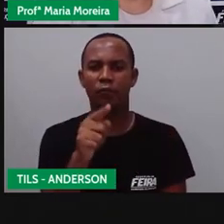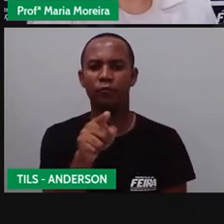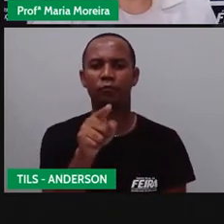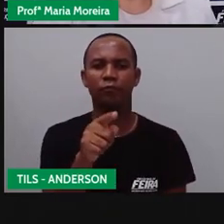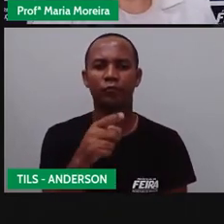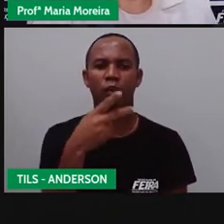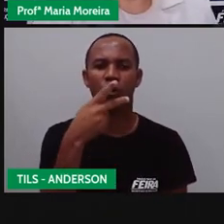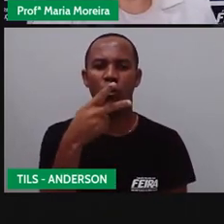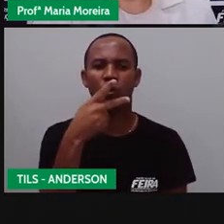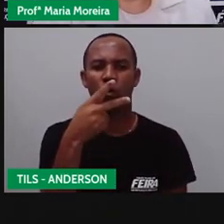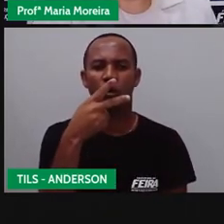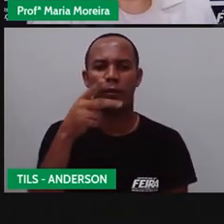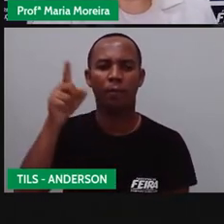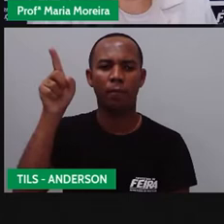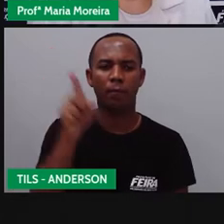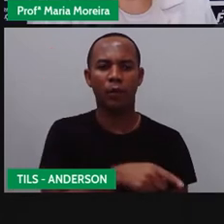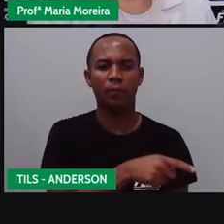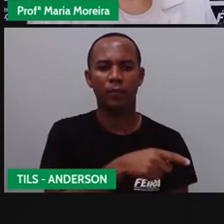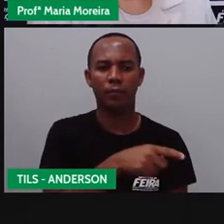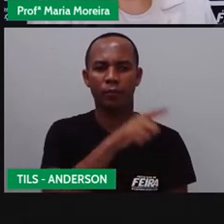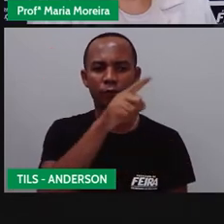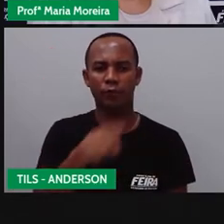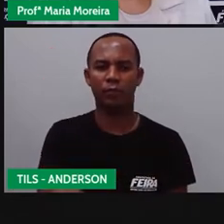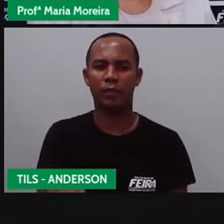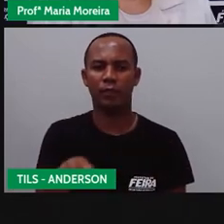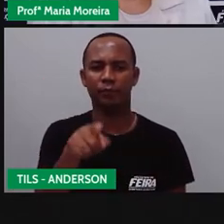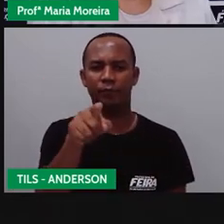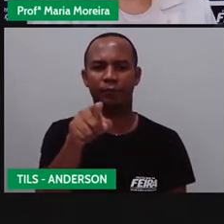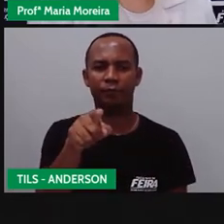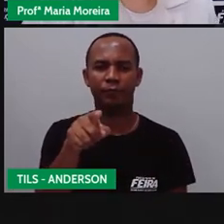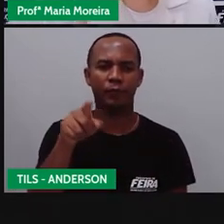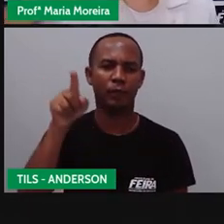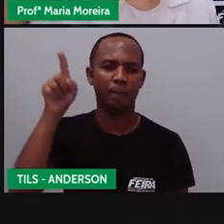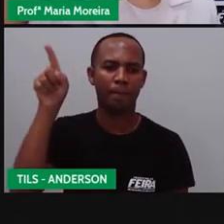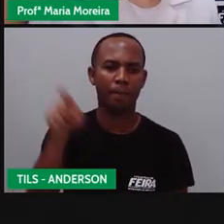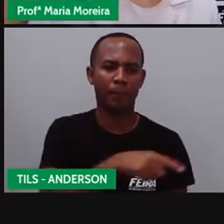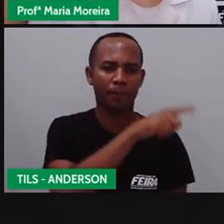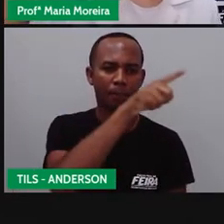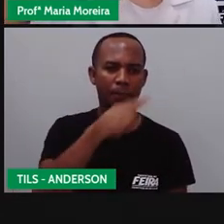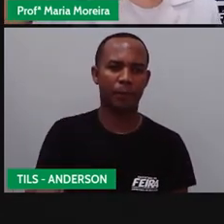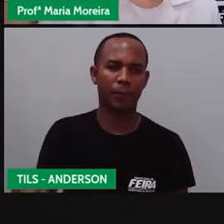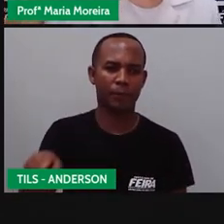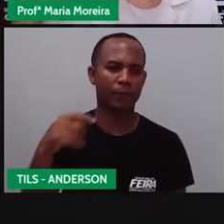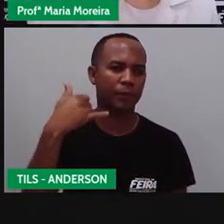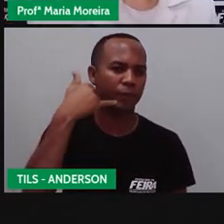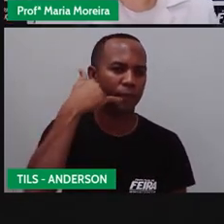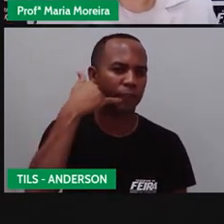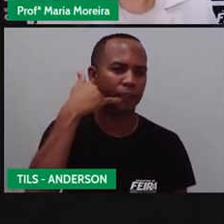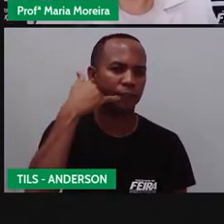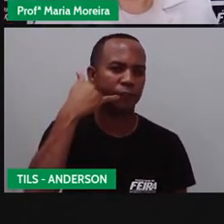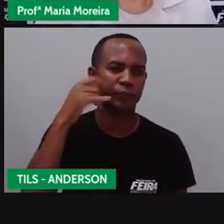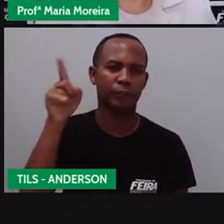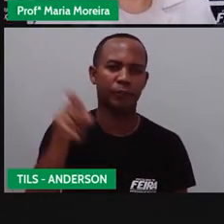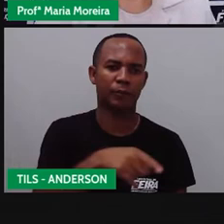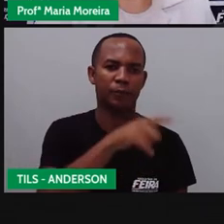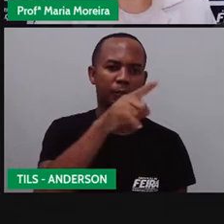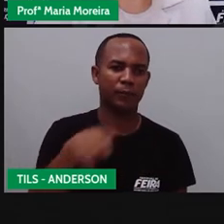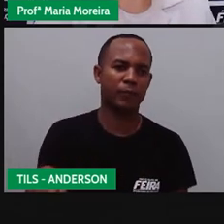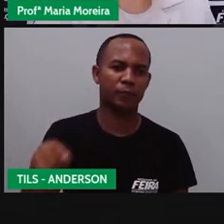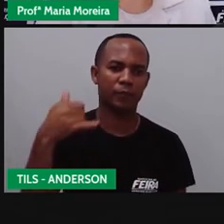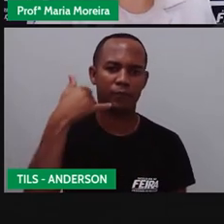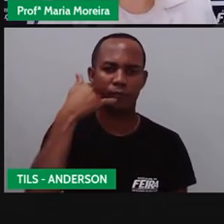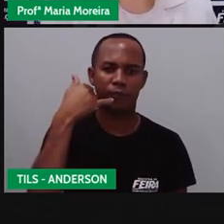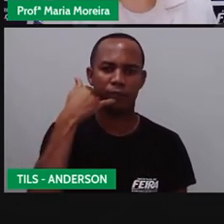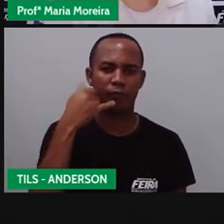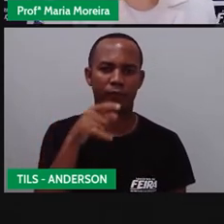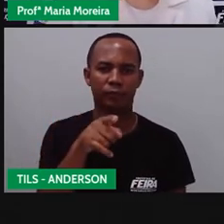o quê? Fumar. No segundo, está dizendo que eu não posso o quê? Ó, utilizar o quê? O telefone. E